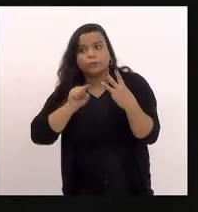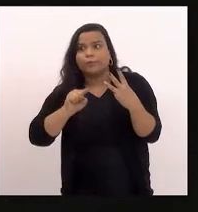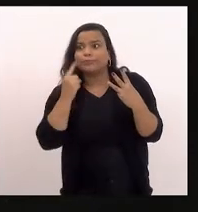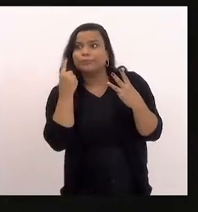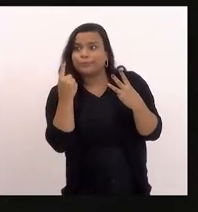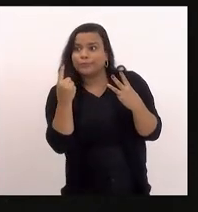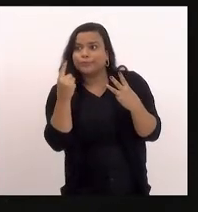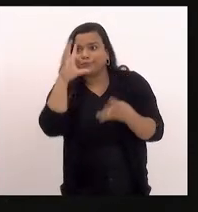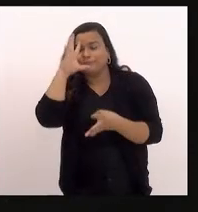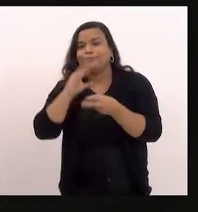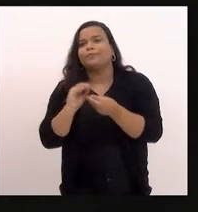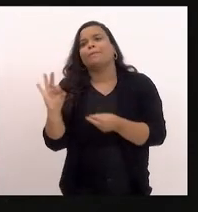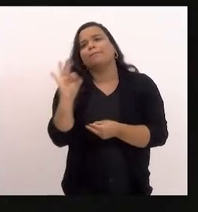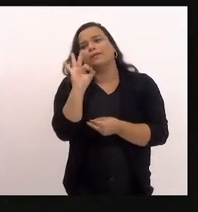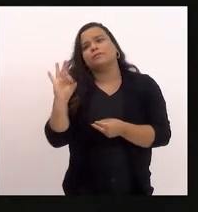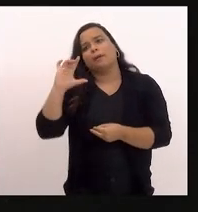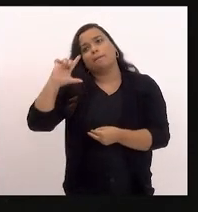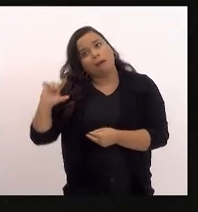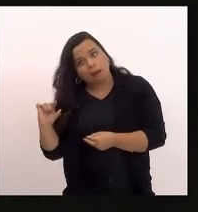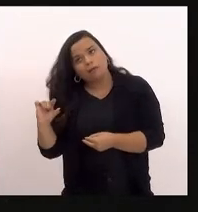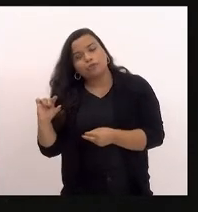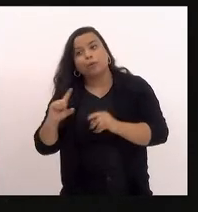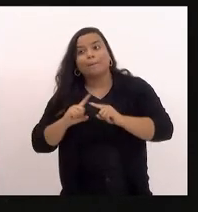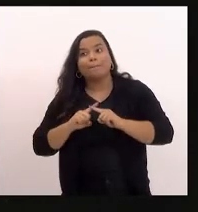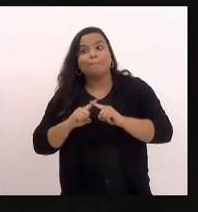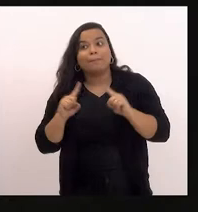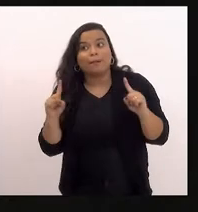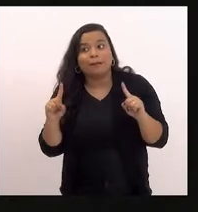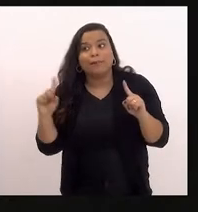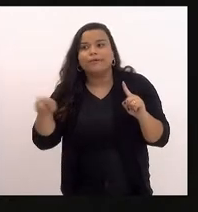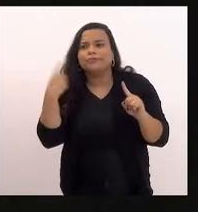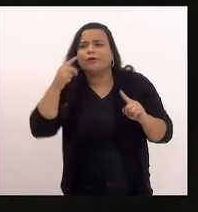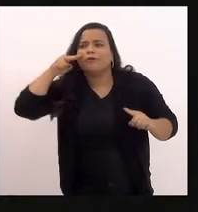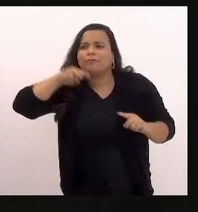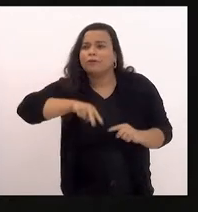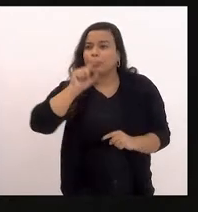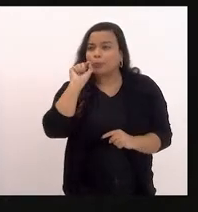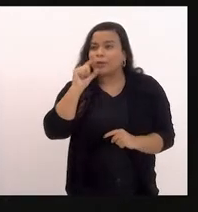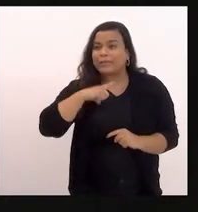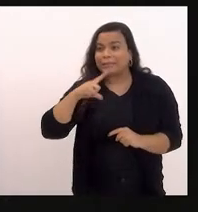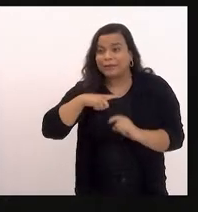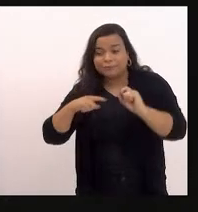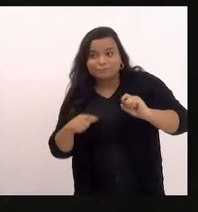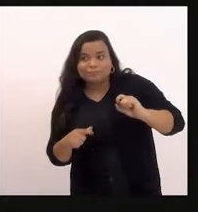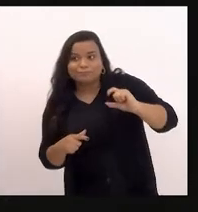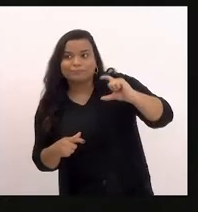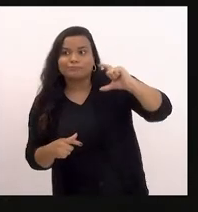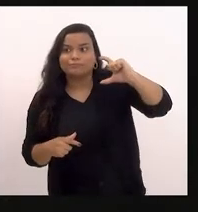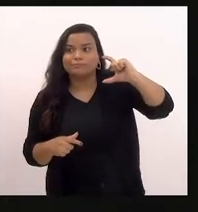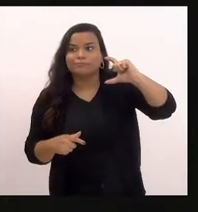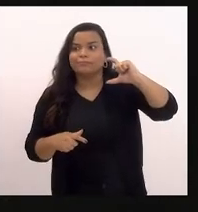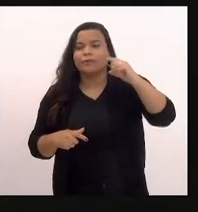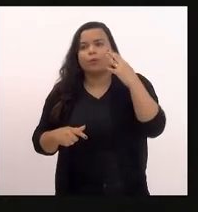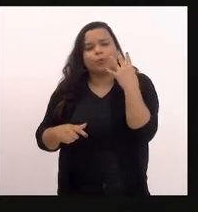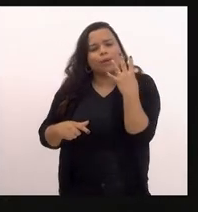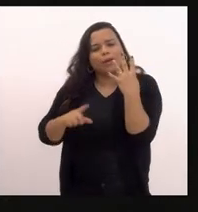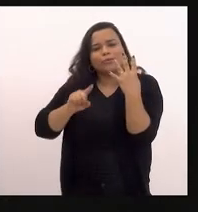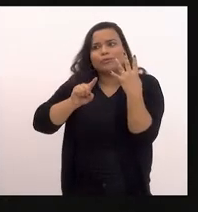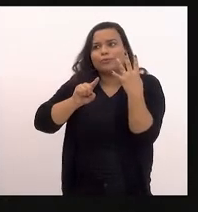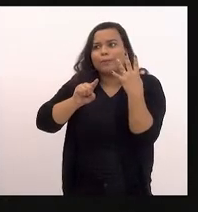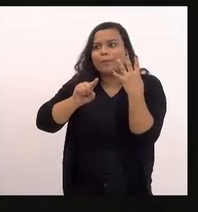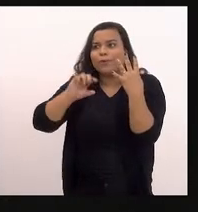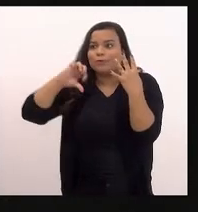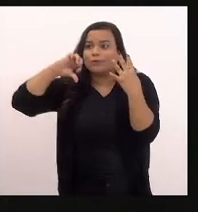percentual baixo entretanto nós verificamos que houve um aumento de 4.9